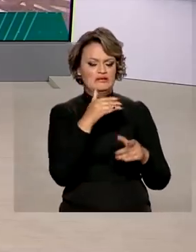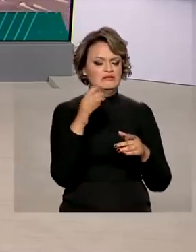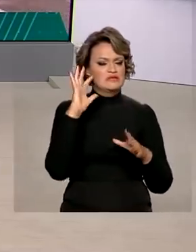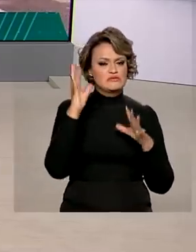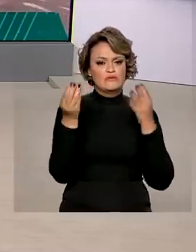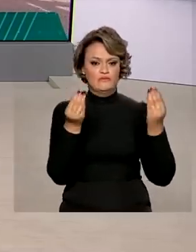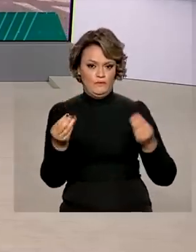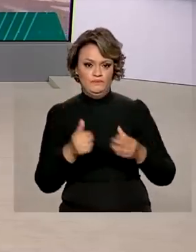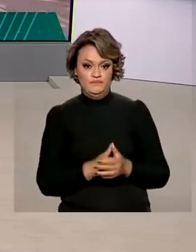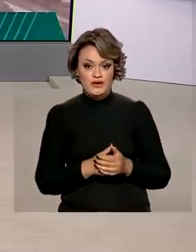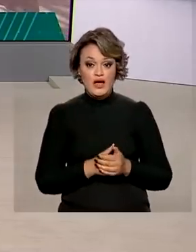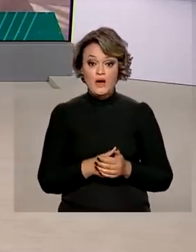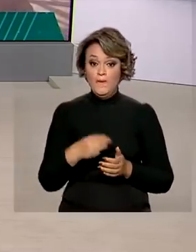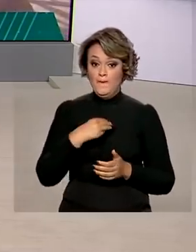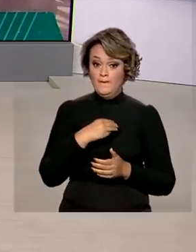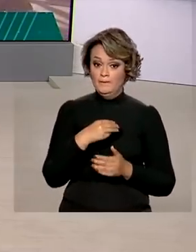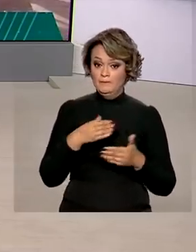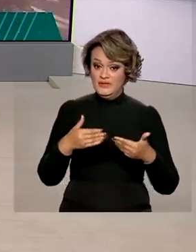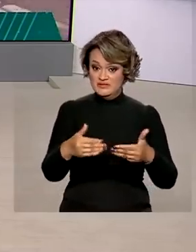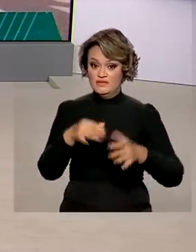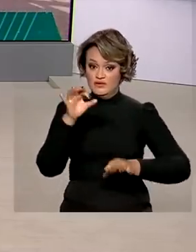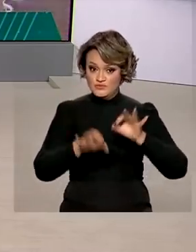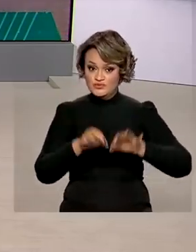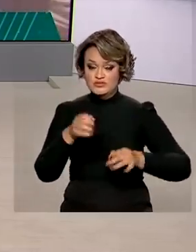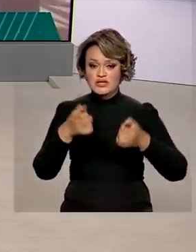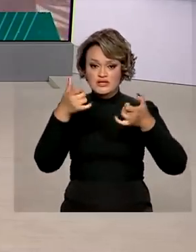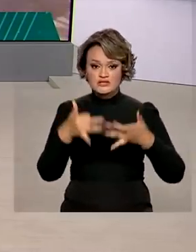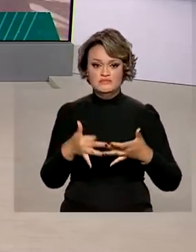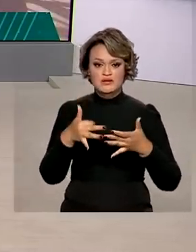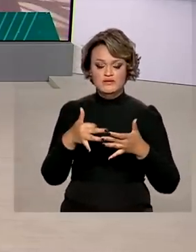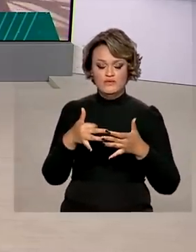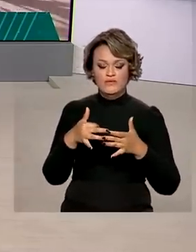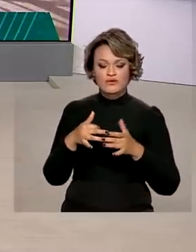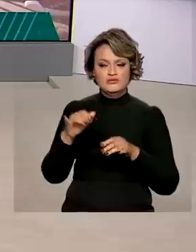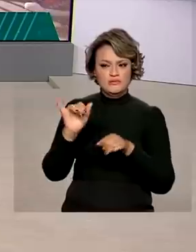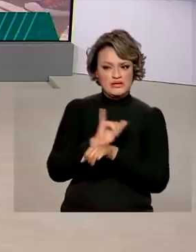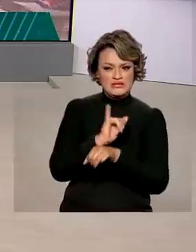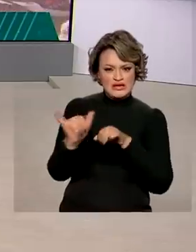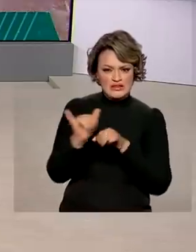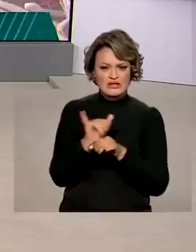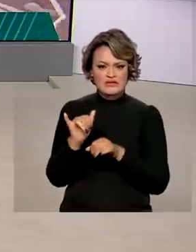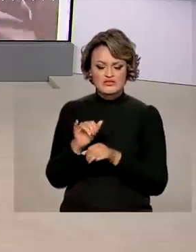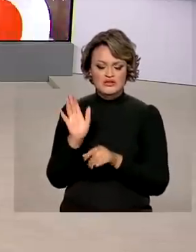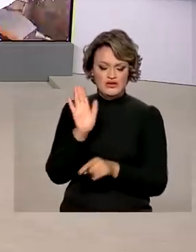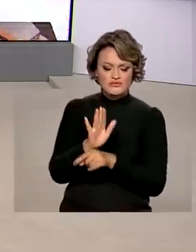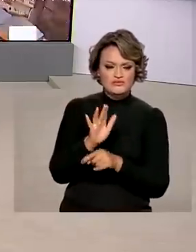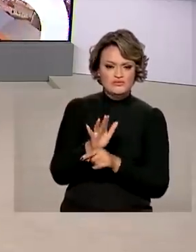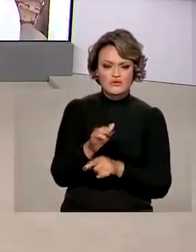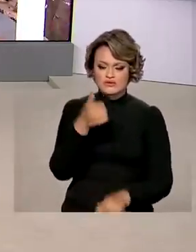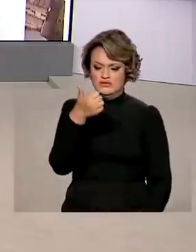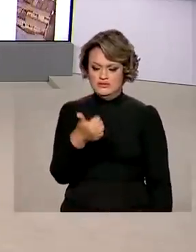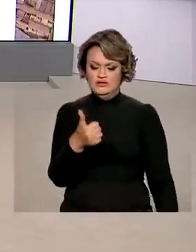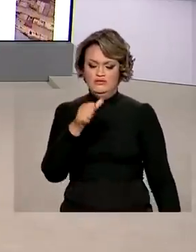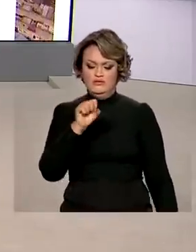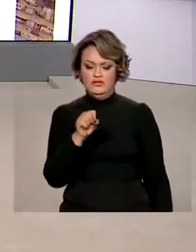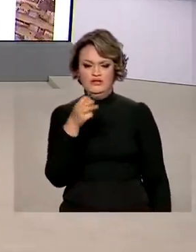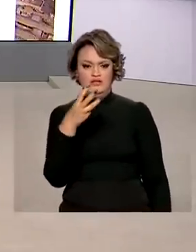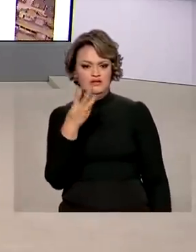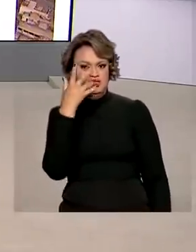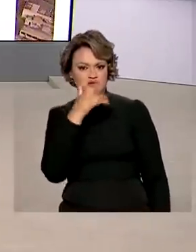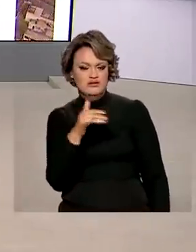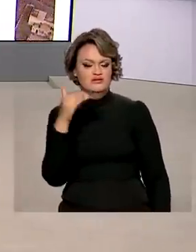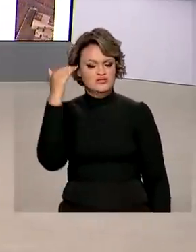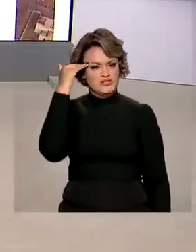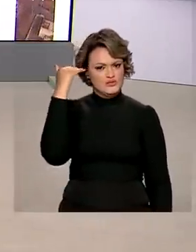Segurança Pública apresentou os resultados da Operação Parador 27, que conseguiu resgatar 183 crianças e